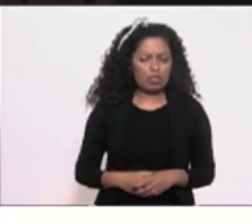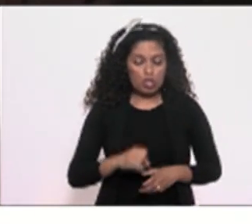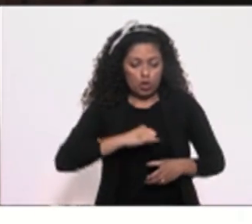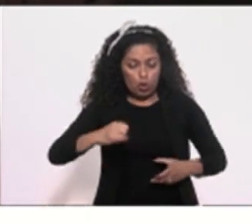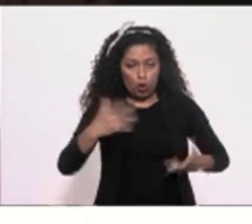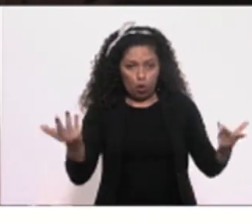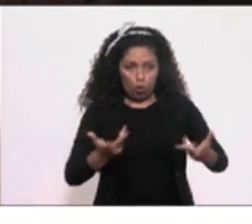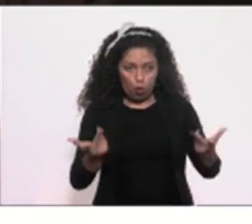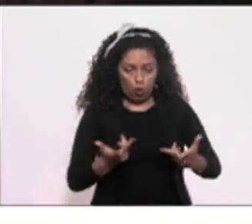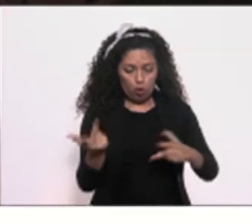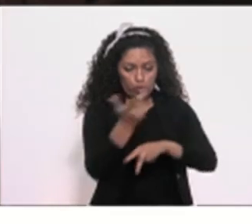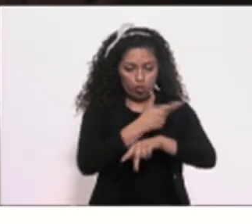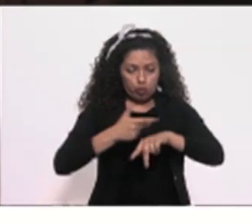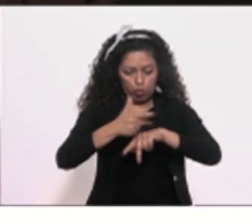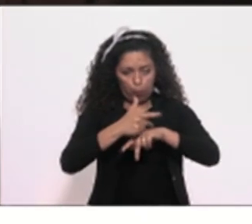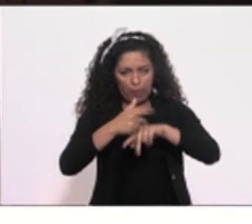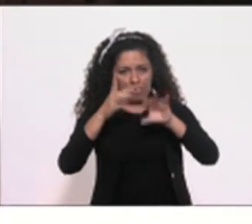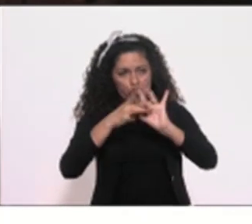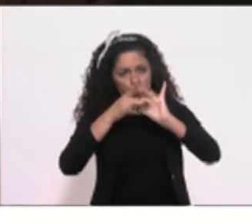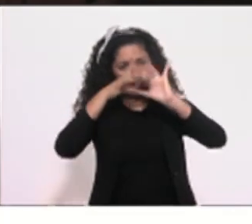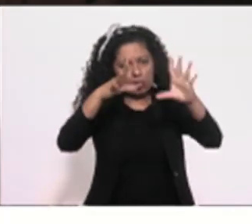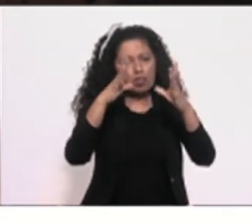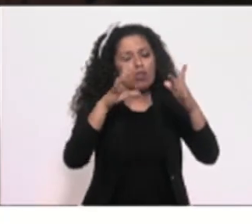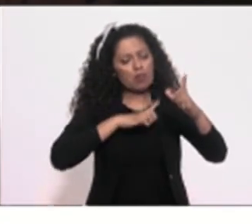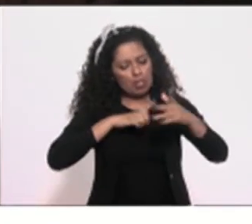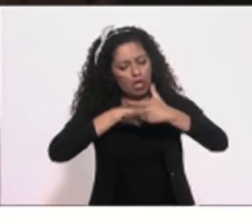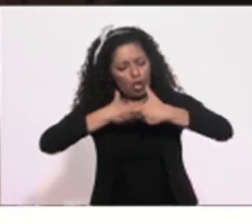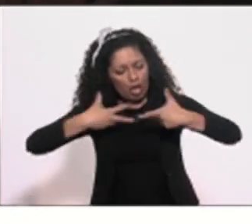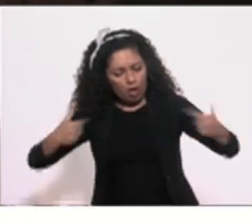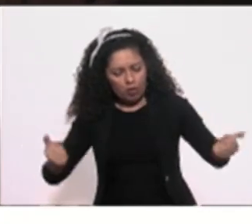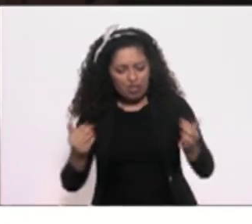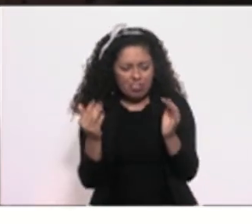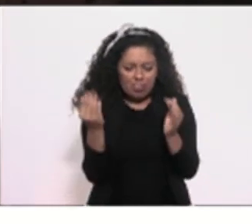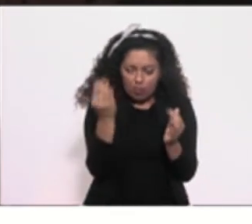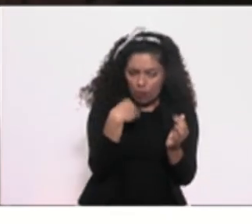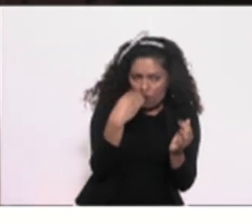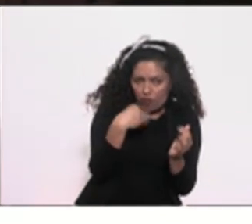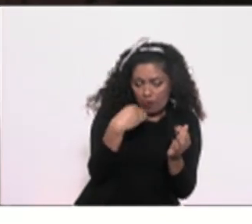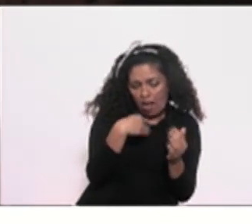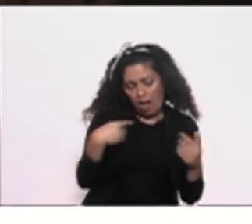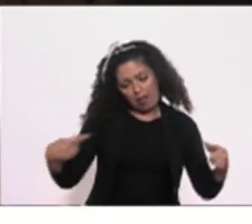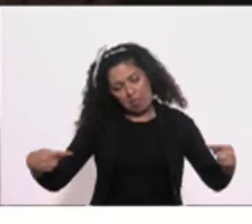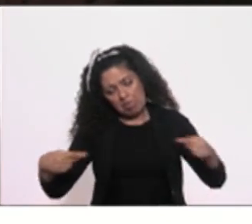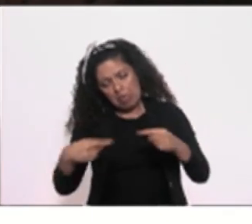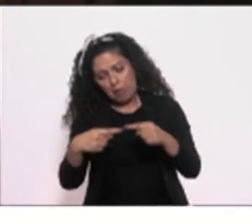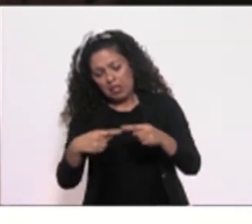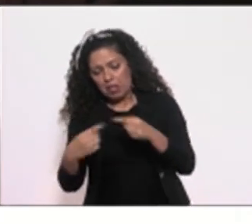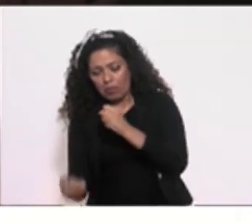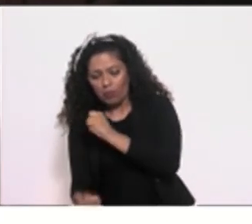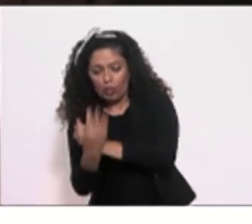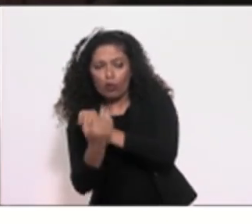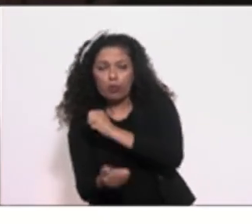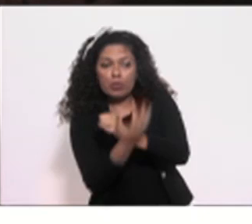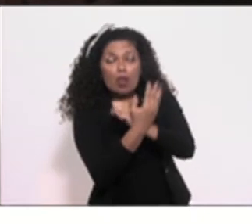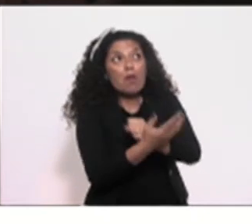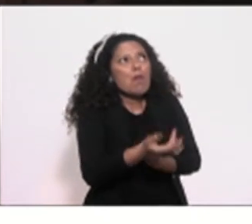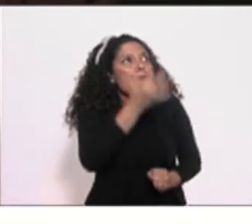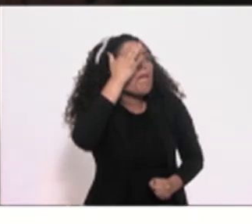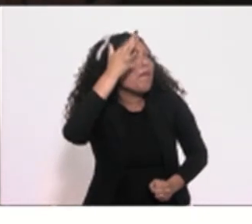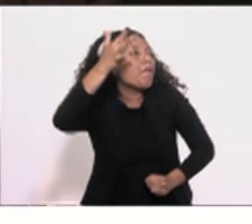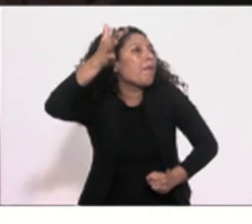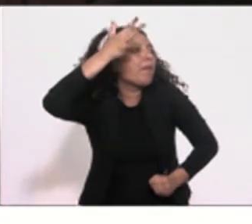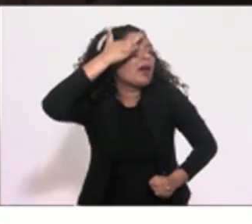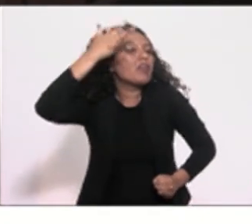tem as suas fragilidades no que concerne à corrupção, imagine